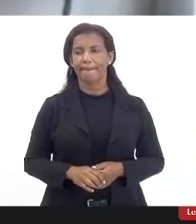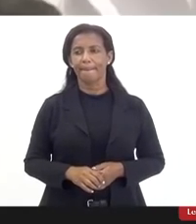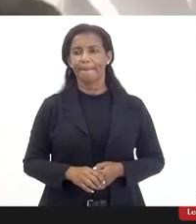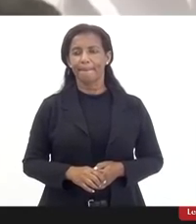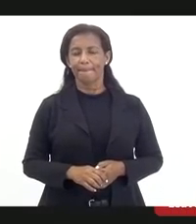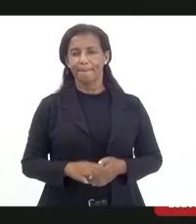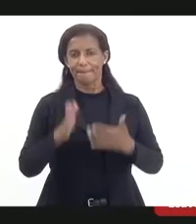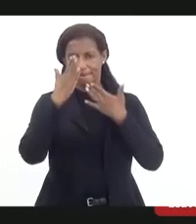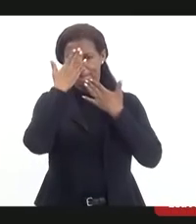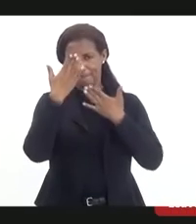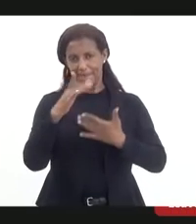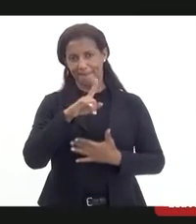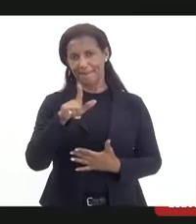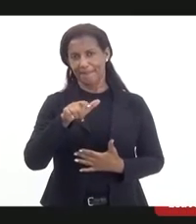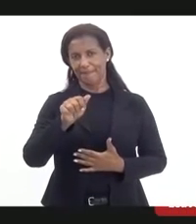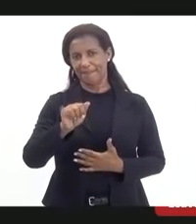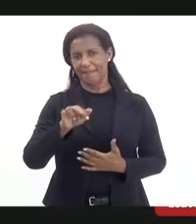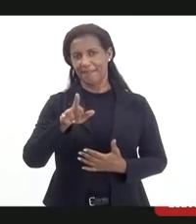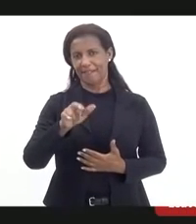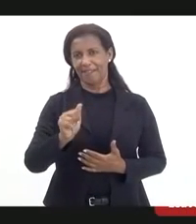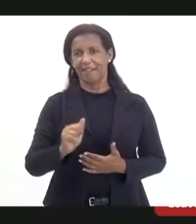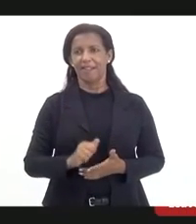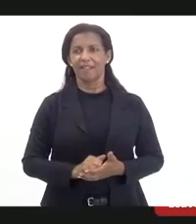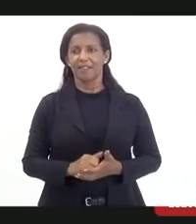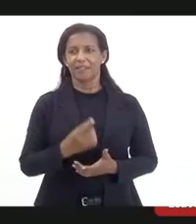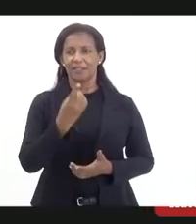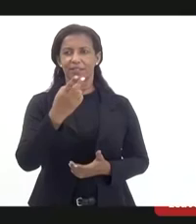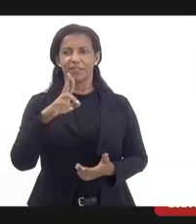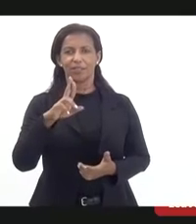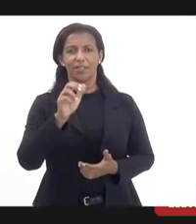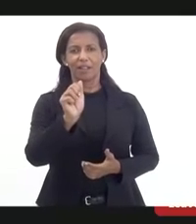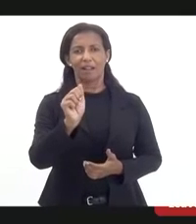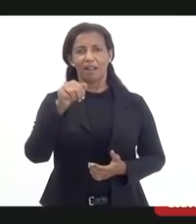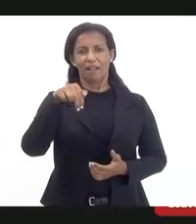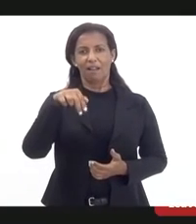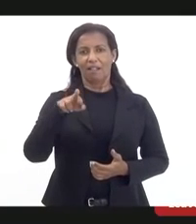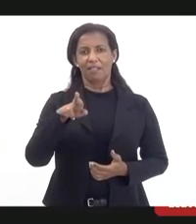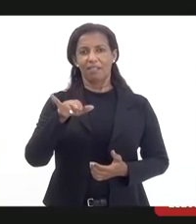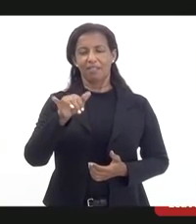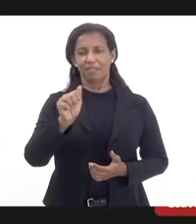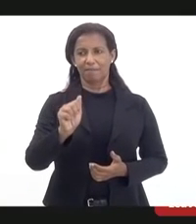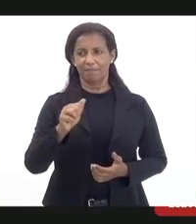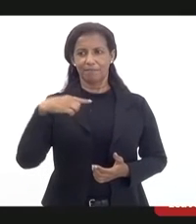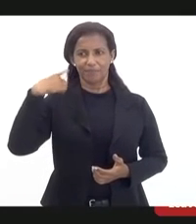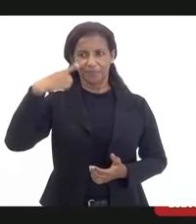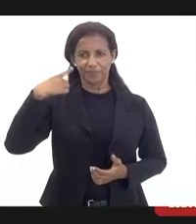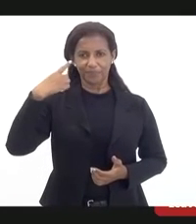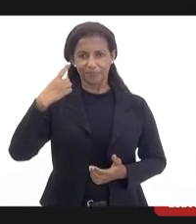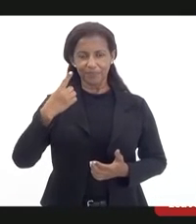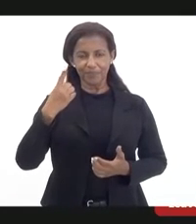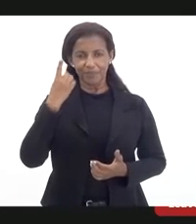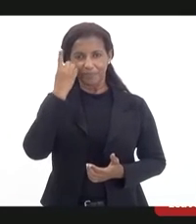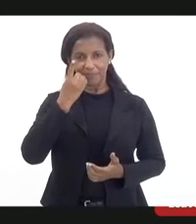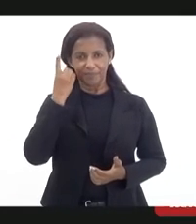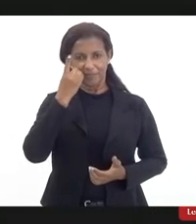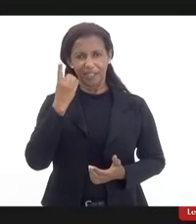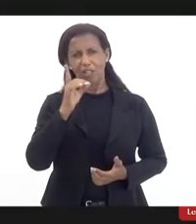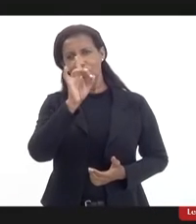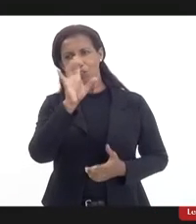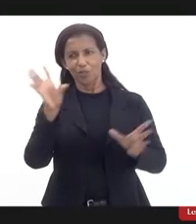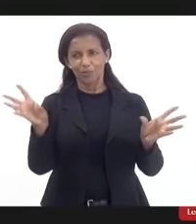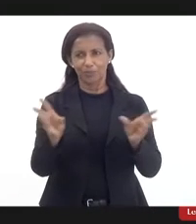obrigada dona saiga doutora andréia por favor deputadas eu queria fazer uma uma